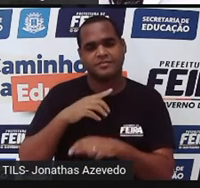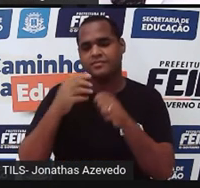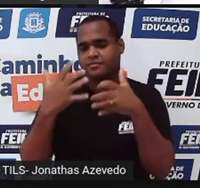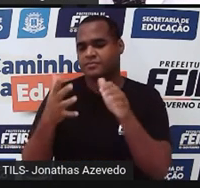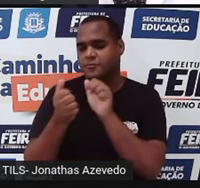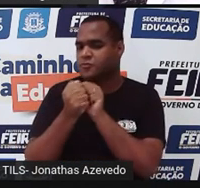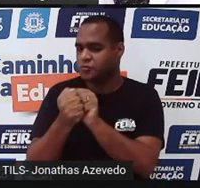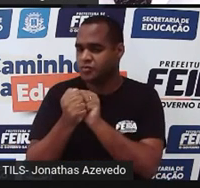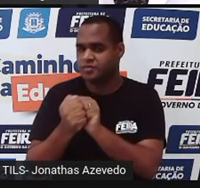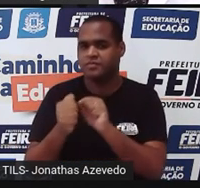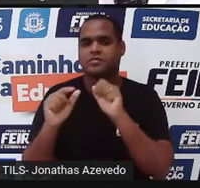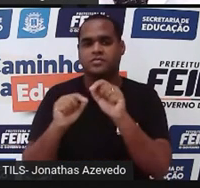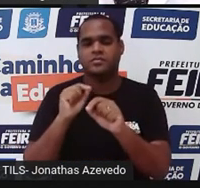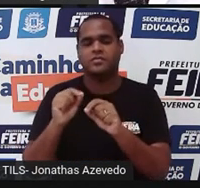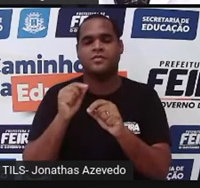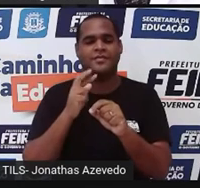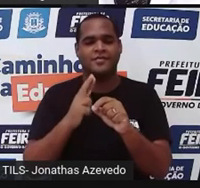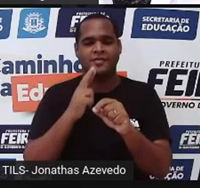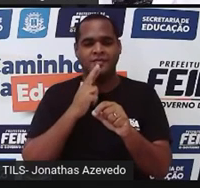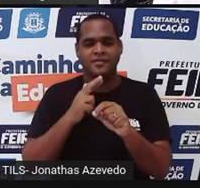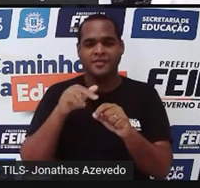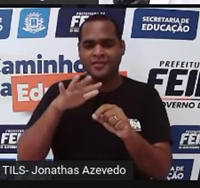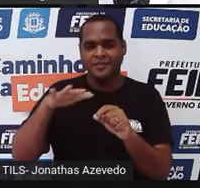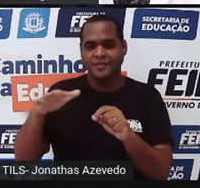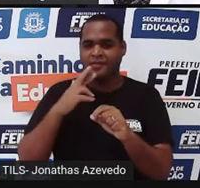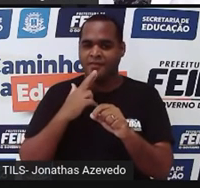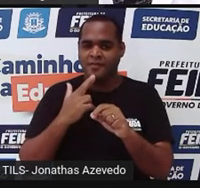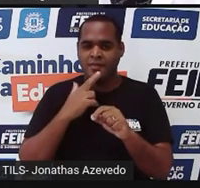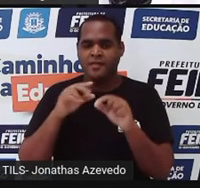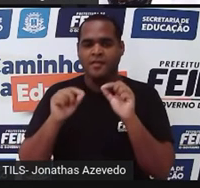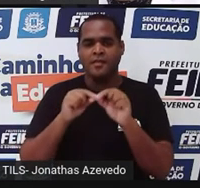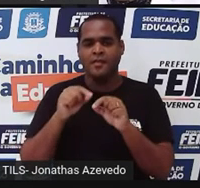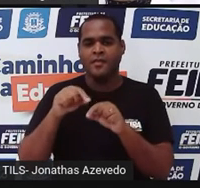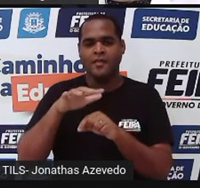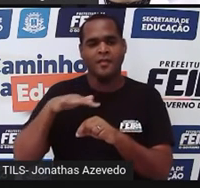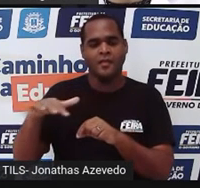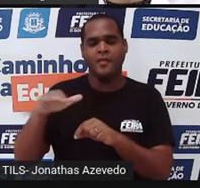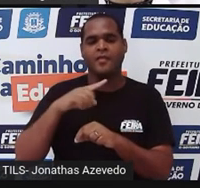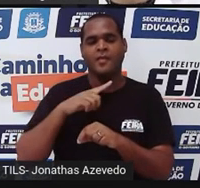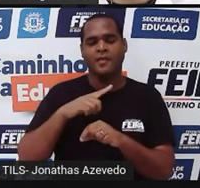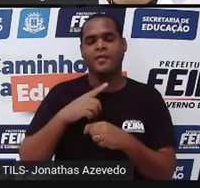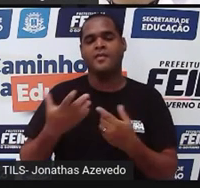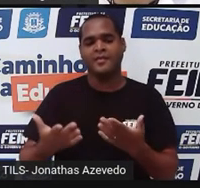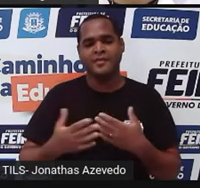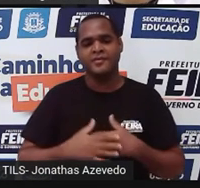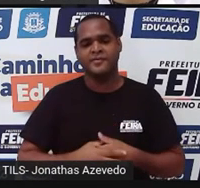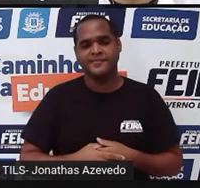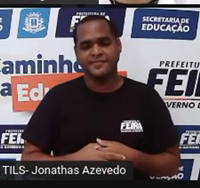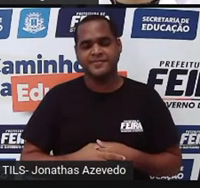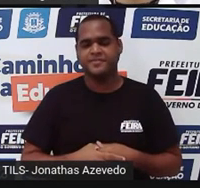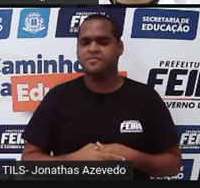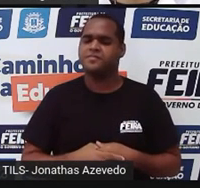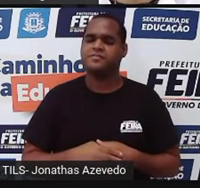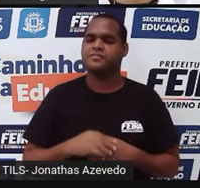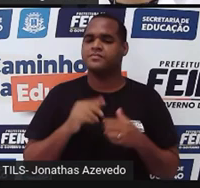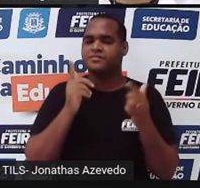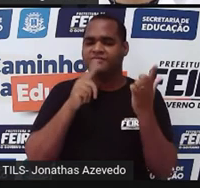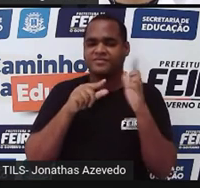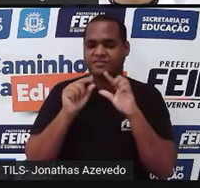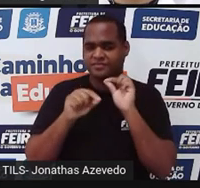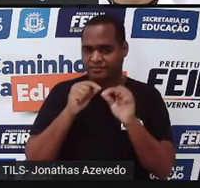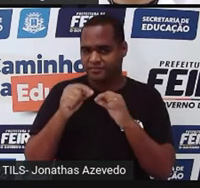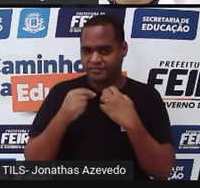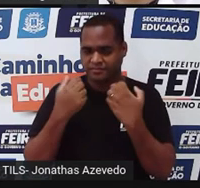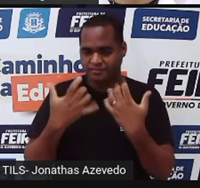e isso dá o resultado da área toda, a área total da sala. Ok? E aí, eu estou pintando aquele